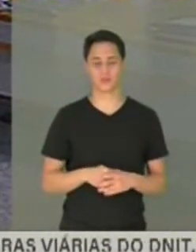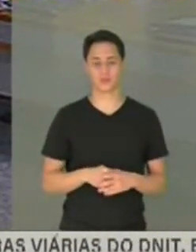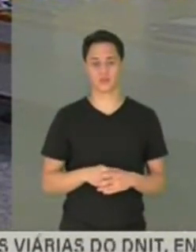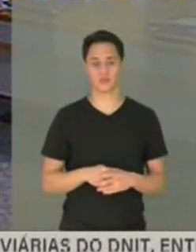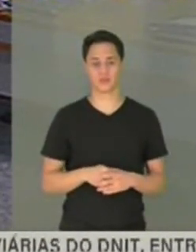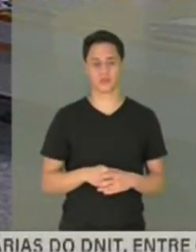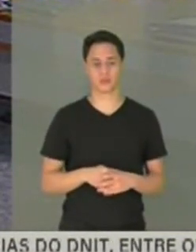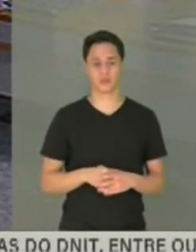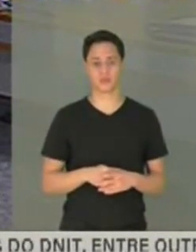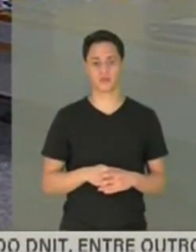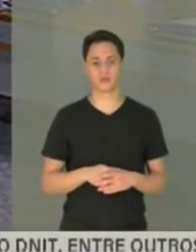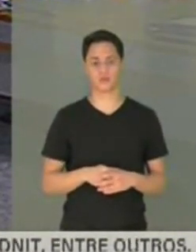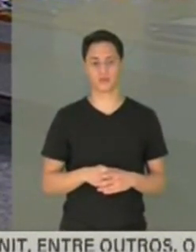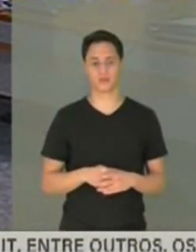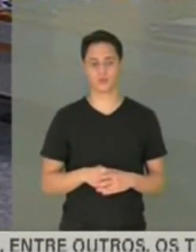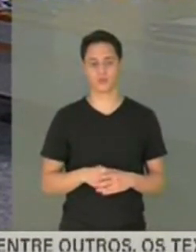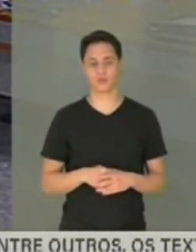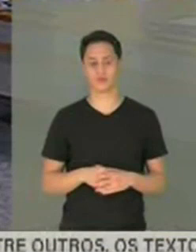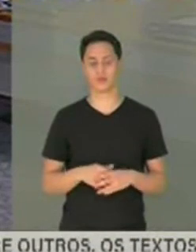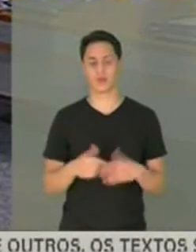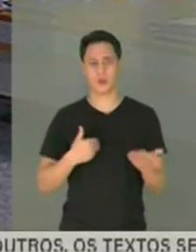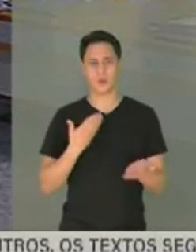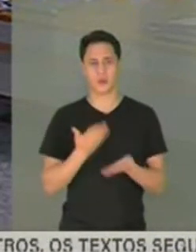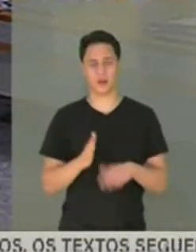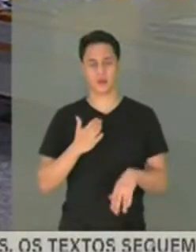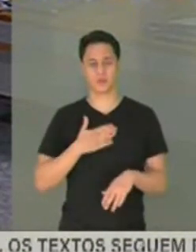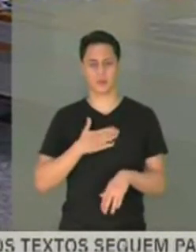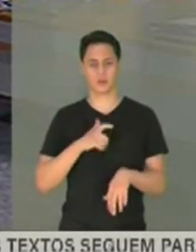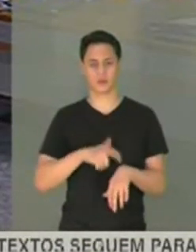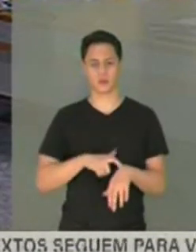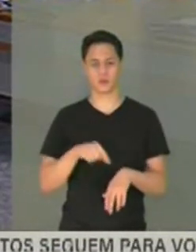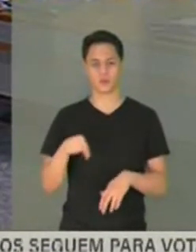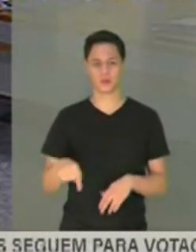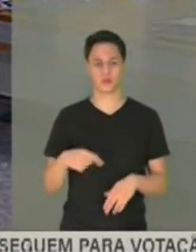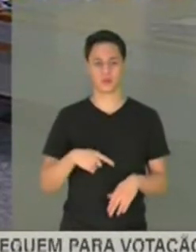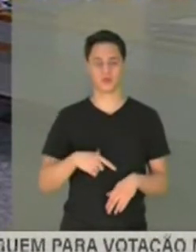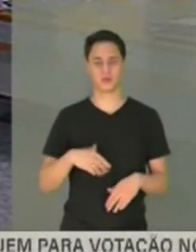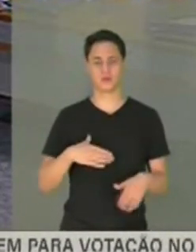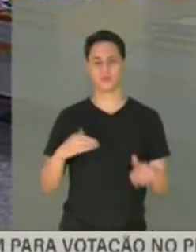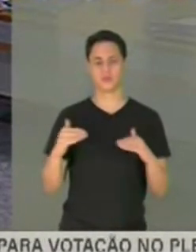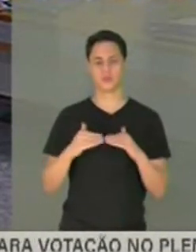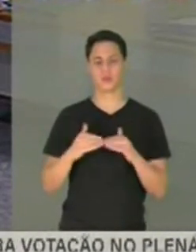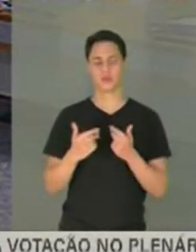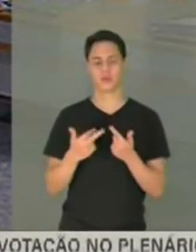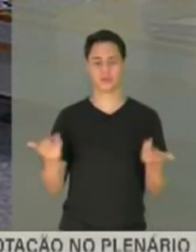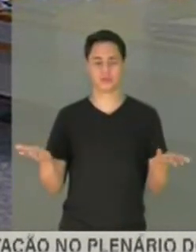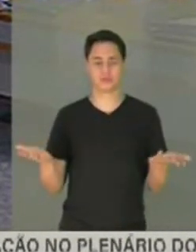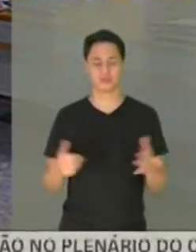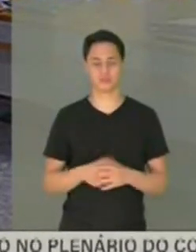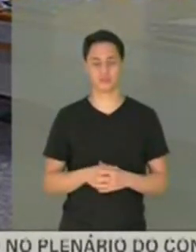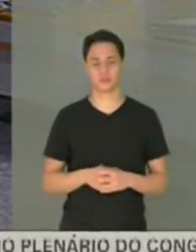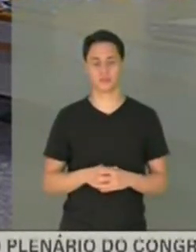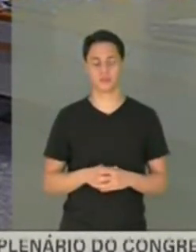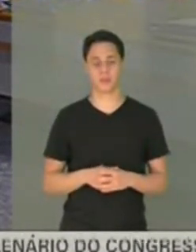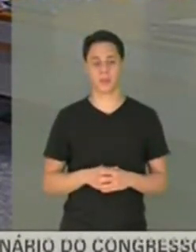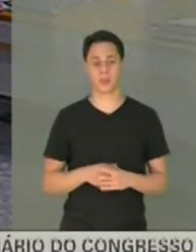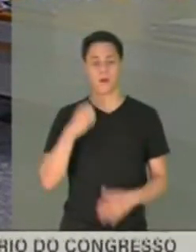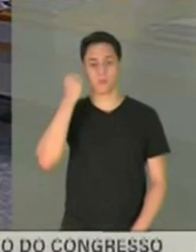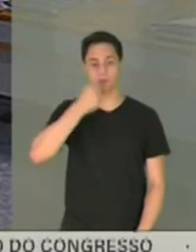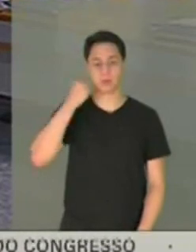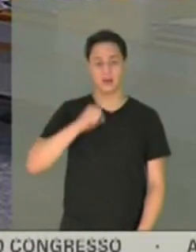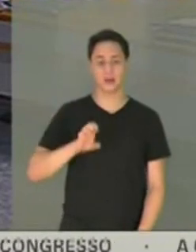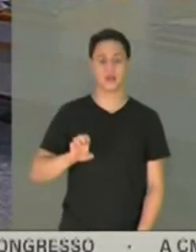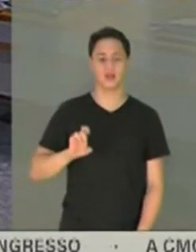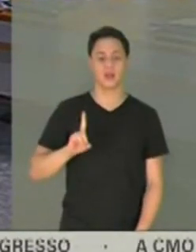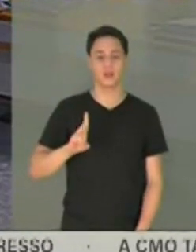plenário para não pegar meu tempo daqui, que eu não vou perder meu tempo aqui contestando uma coisa que não está sob investigação. senador Eduardo Girão, do Ceará,